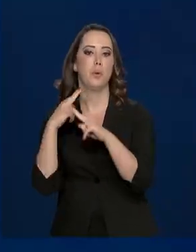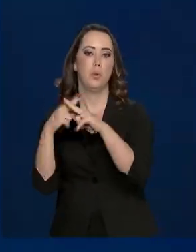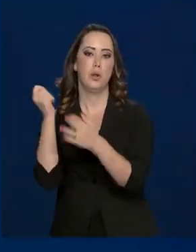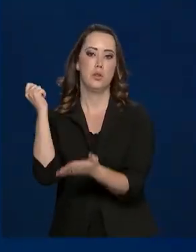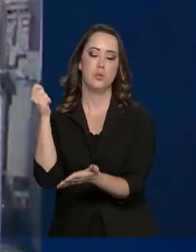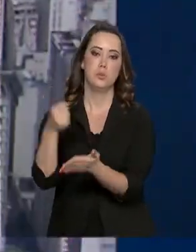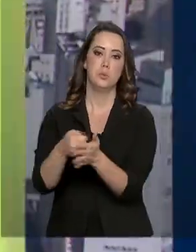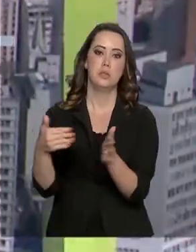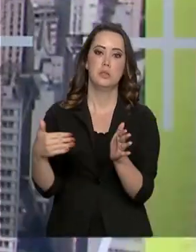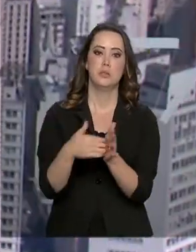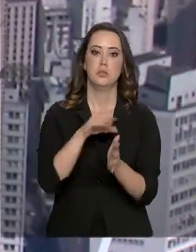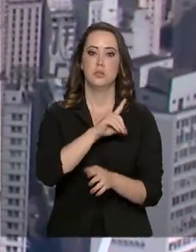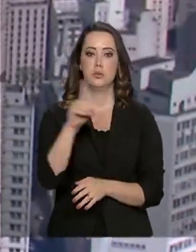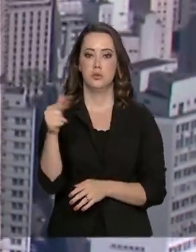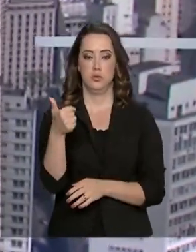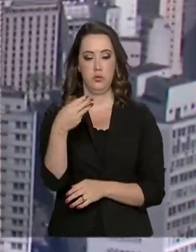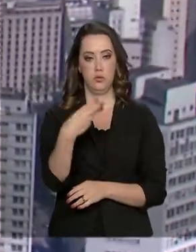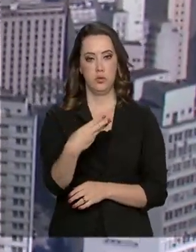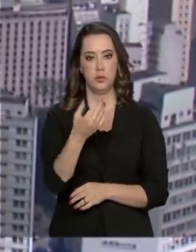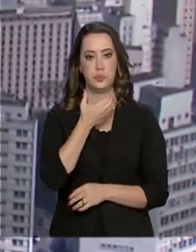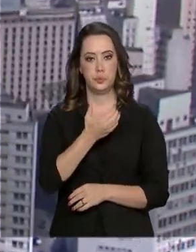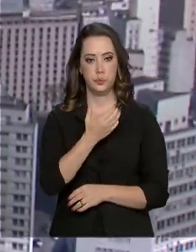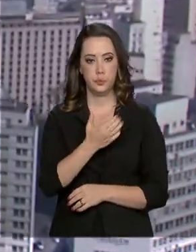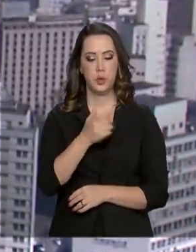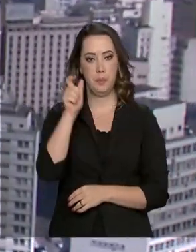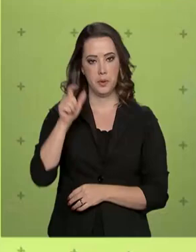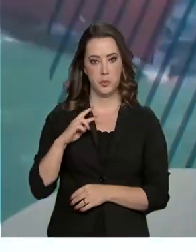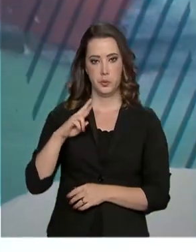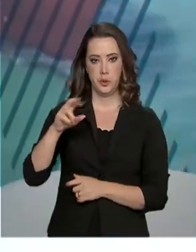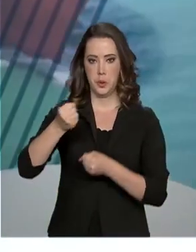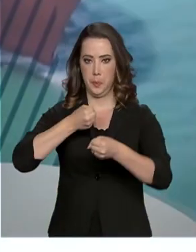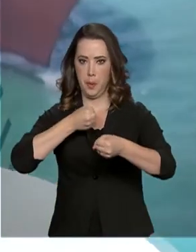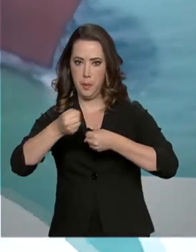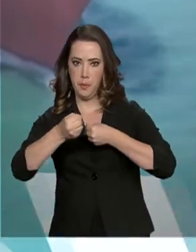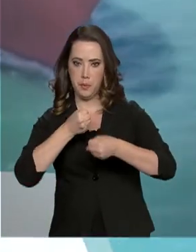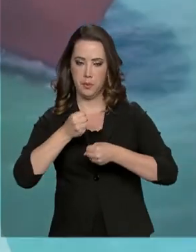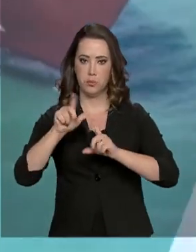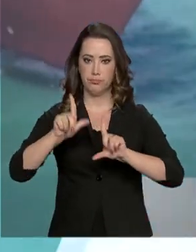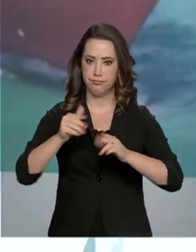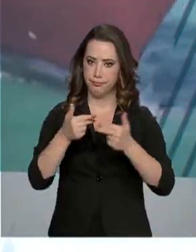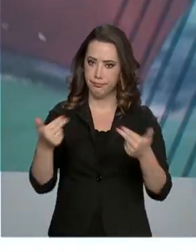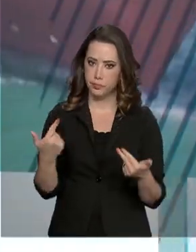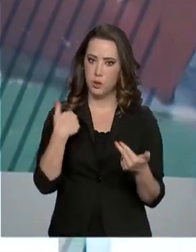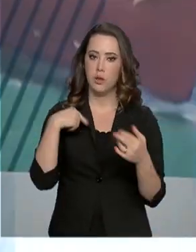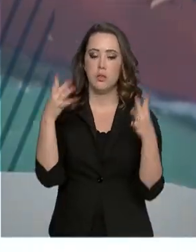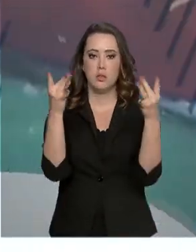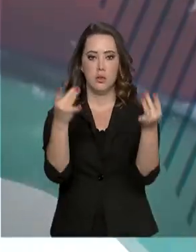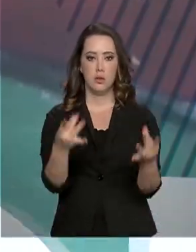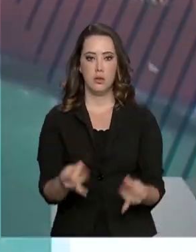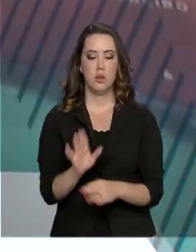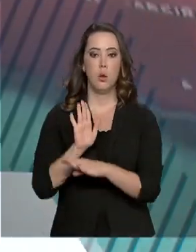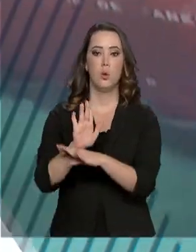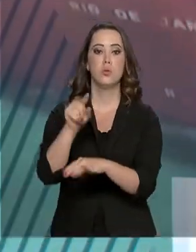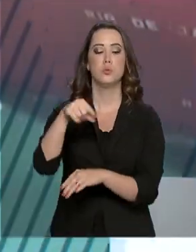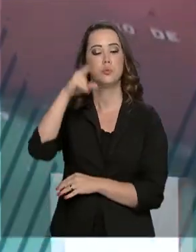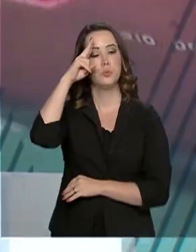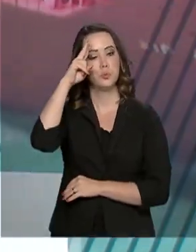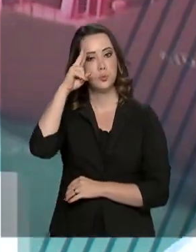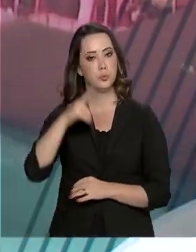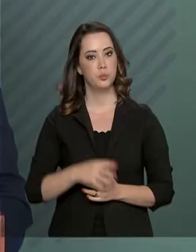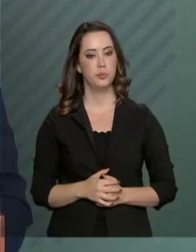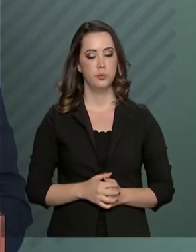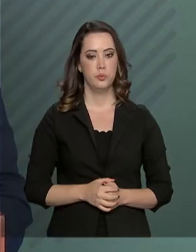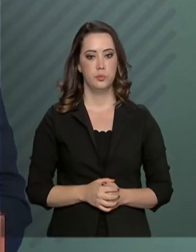23 de dezembro. O porta-voz da Presidência da República, Otávio Rego Barros, detalhou a ajuda nesta segunda-feira.